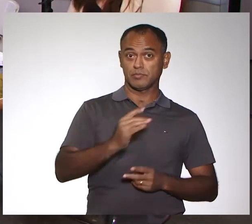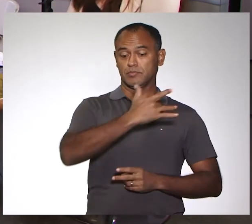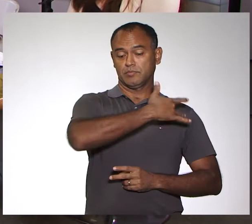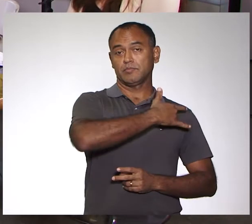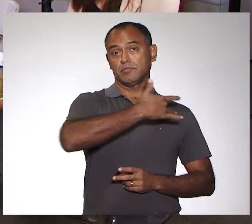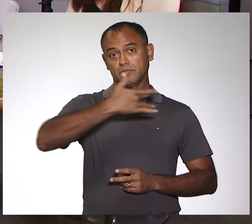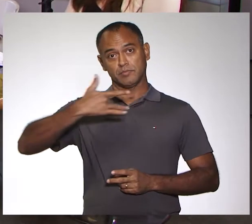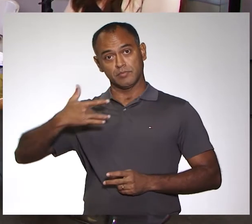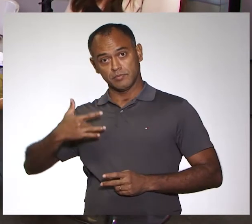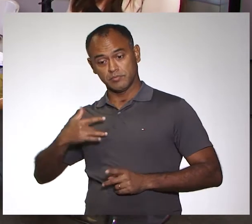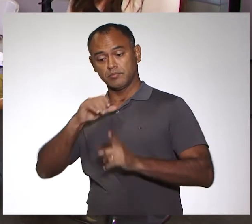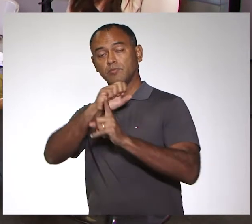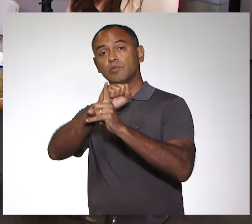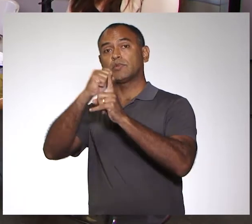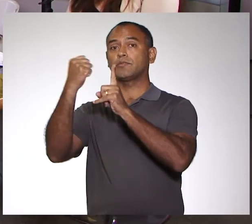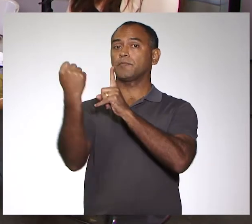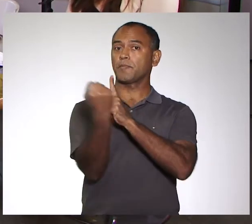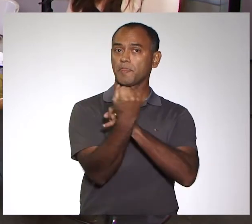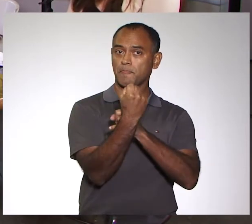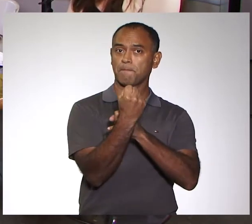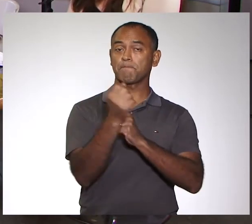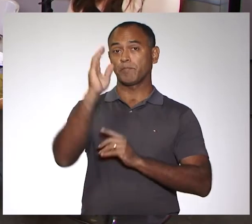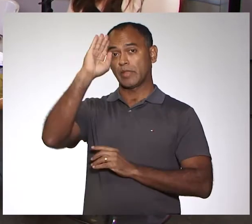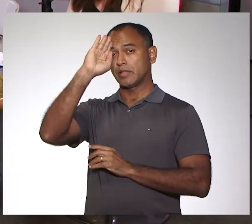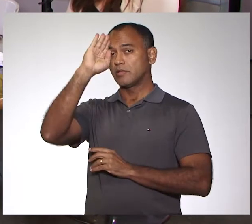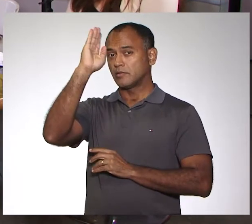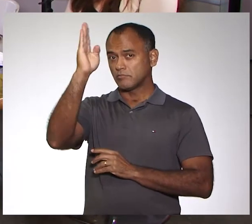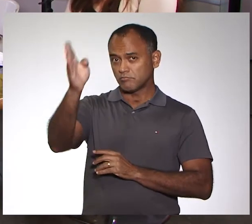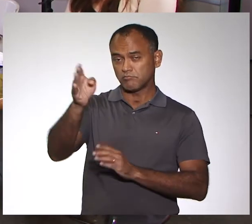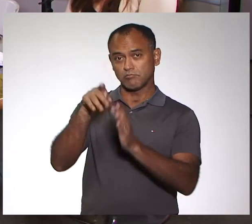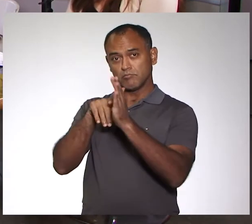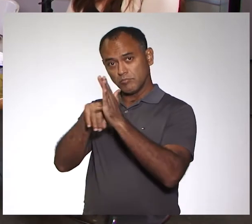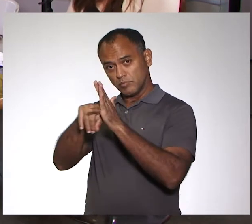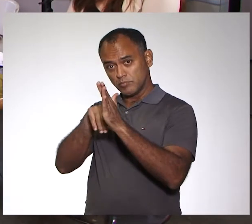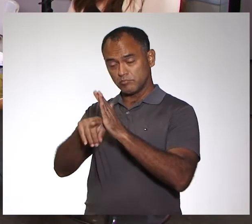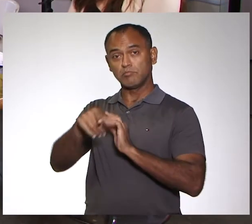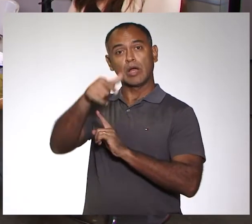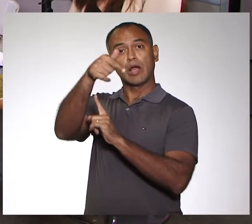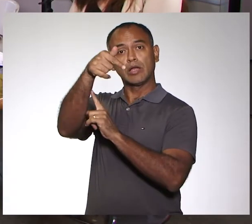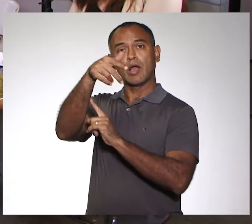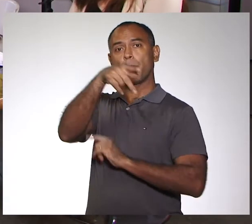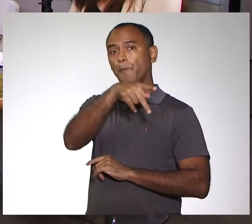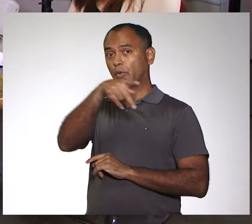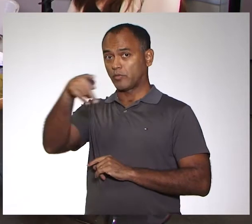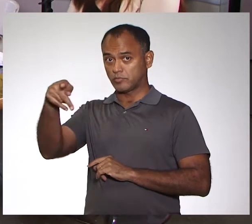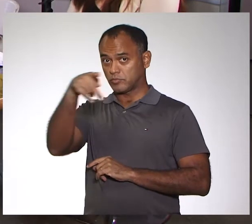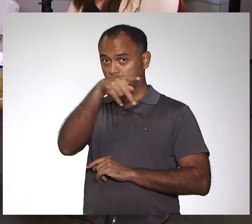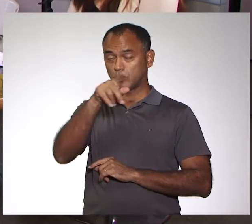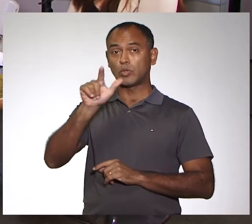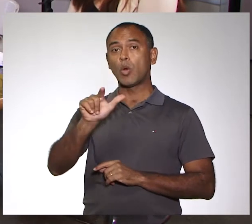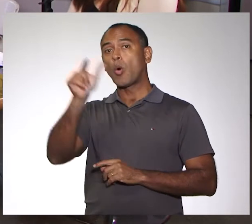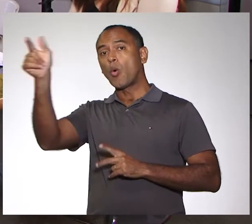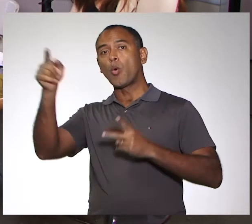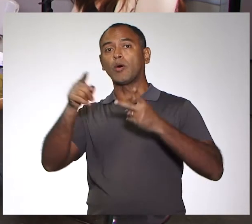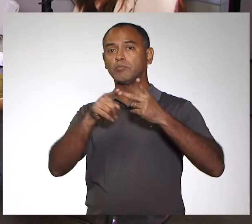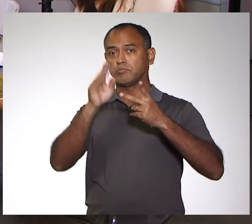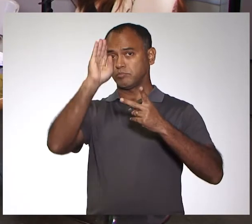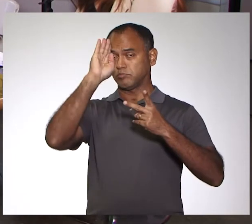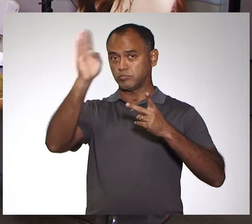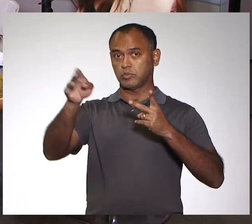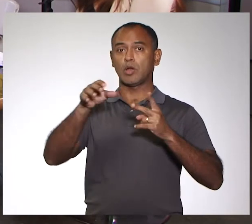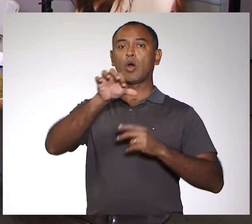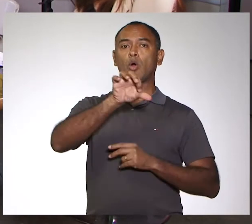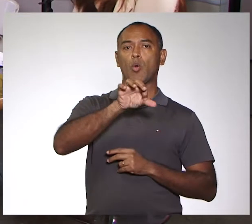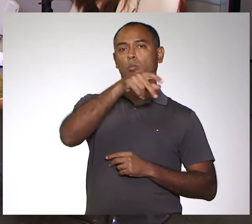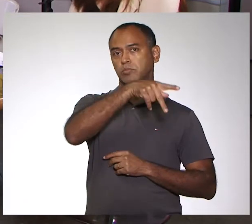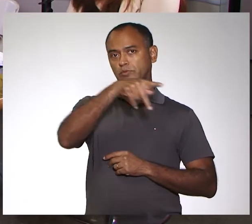de saúde e sociedade. Na linha de pesquisa 1, nós temos sete professores, e na linha de pesquisa, nove